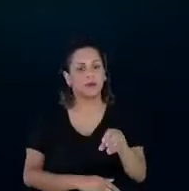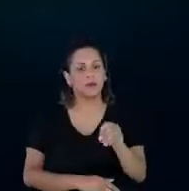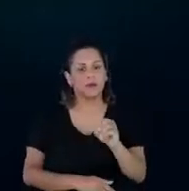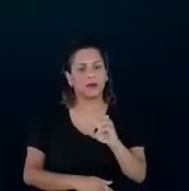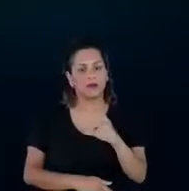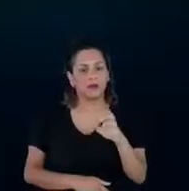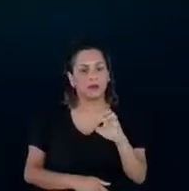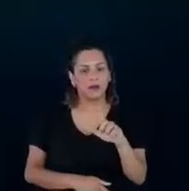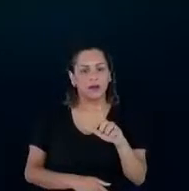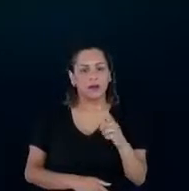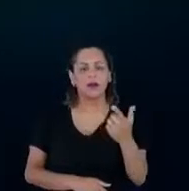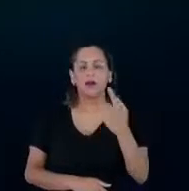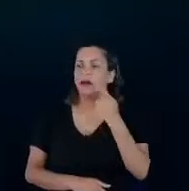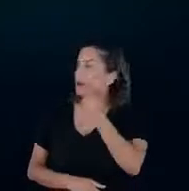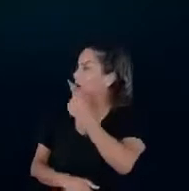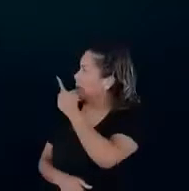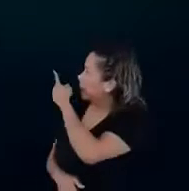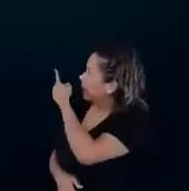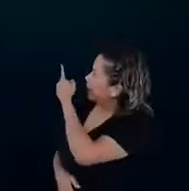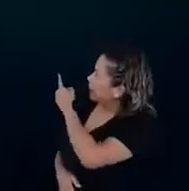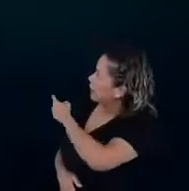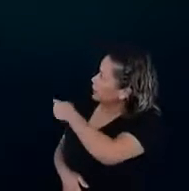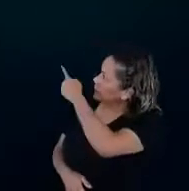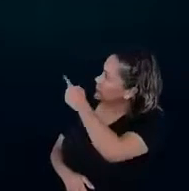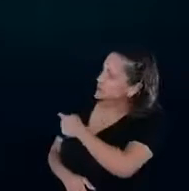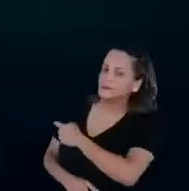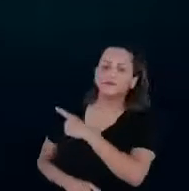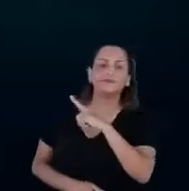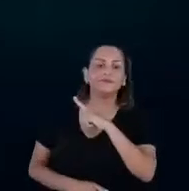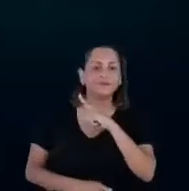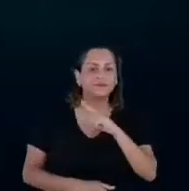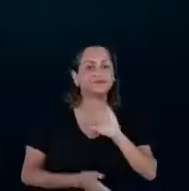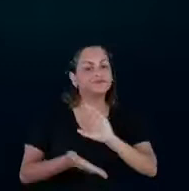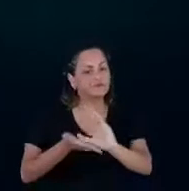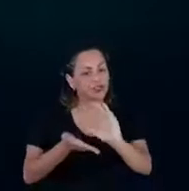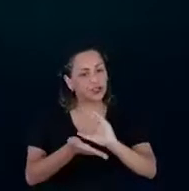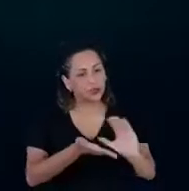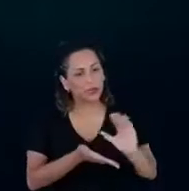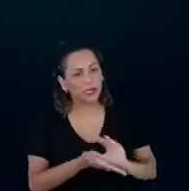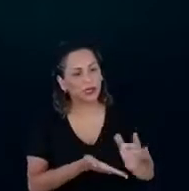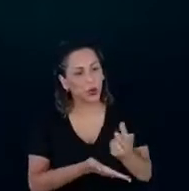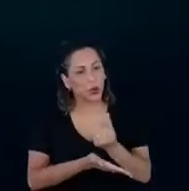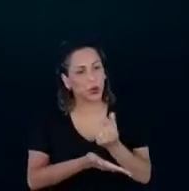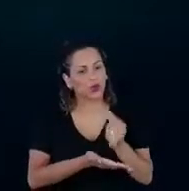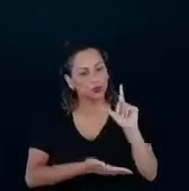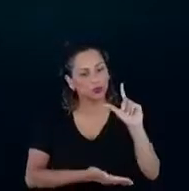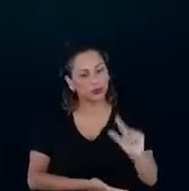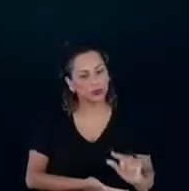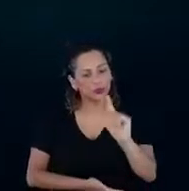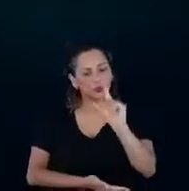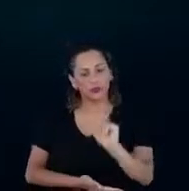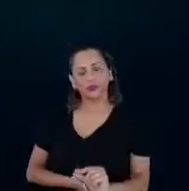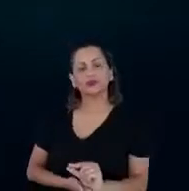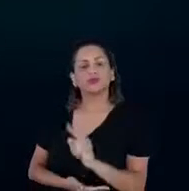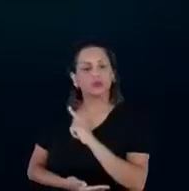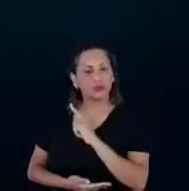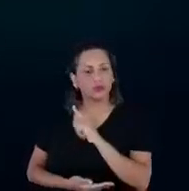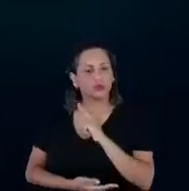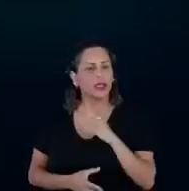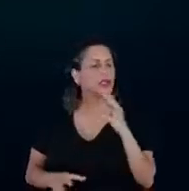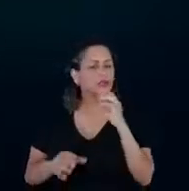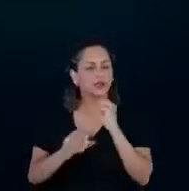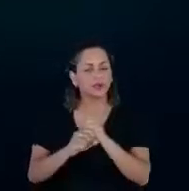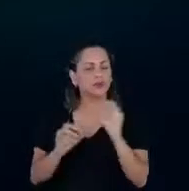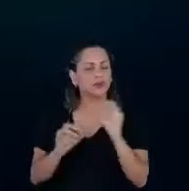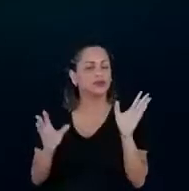também, o investimento, a redução do consumo, a gente pode resumir esse resultado histórico, os 3,4, quase 3